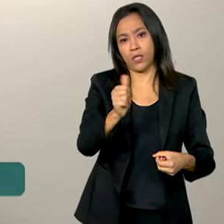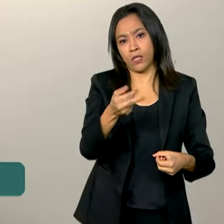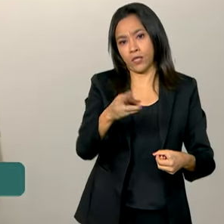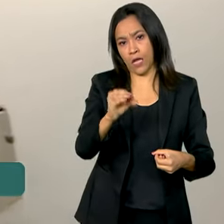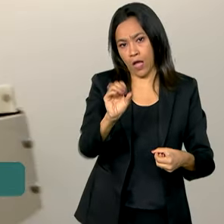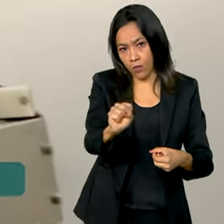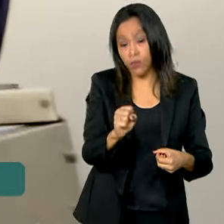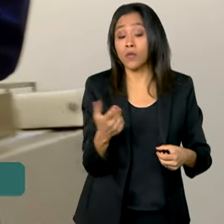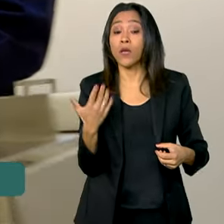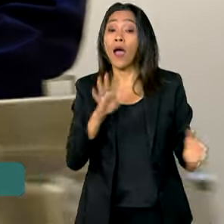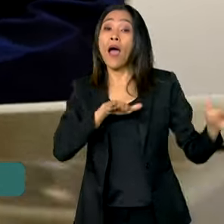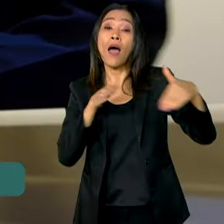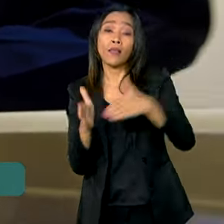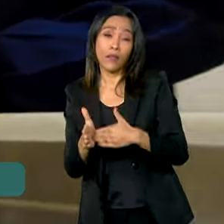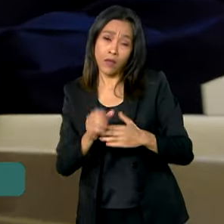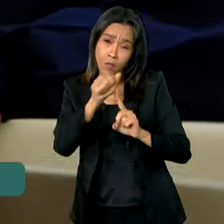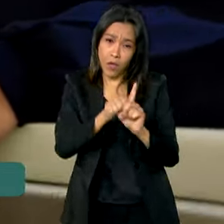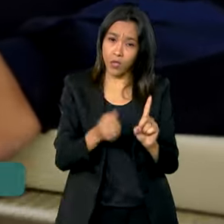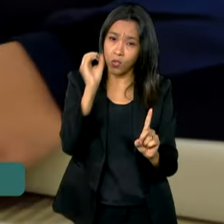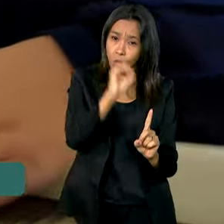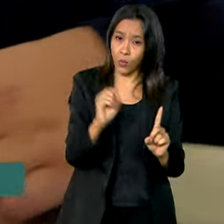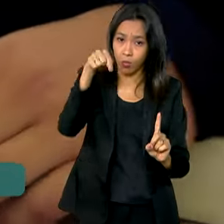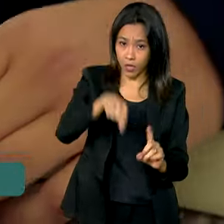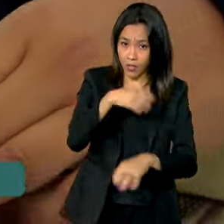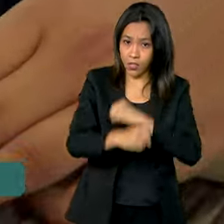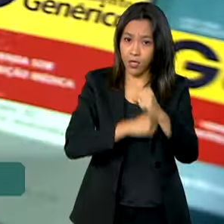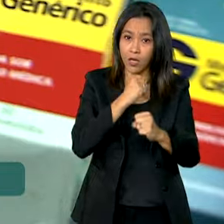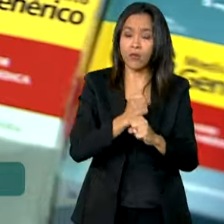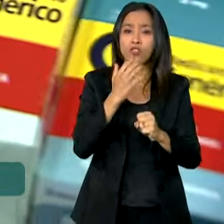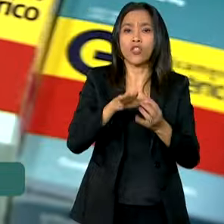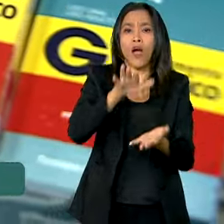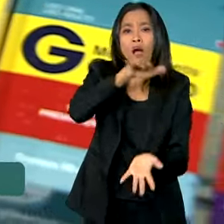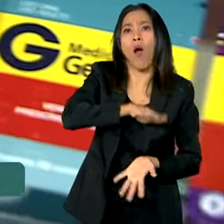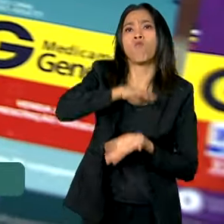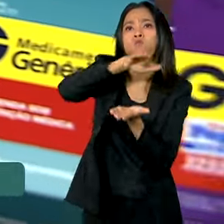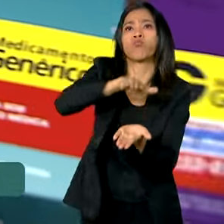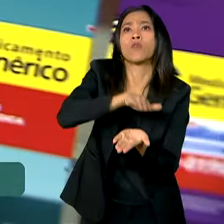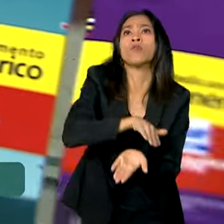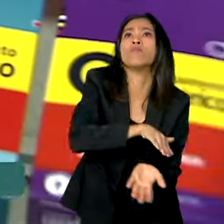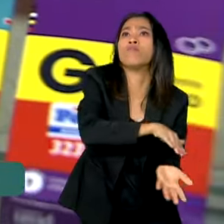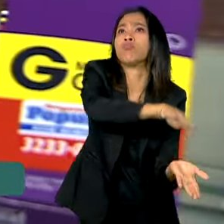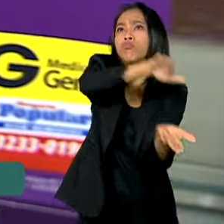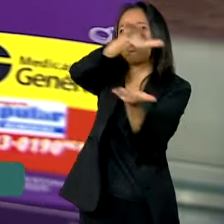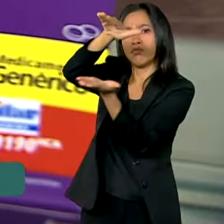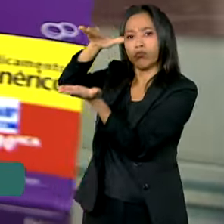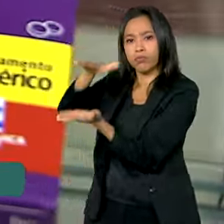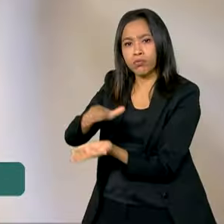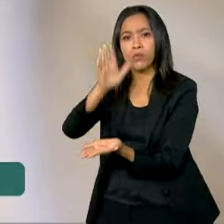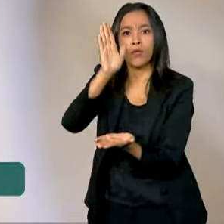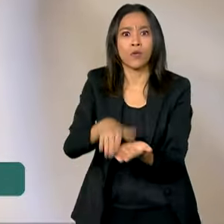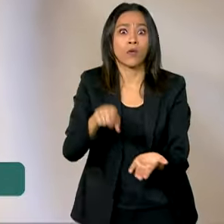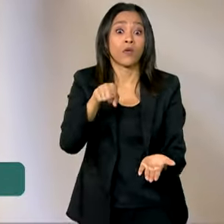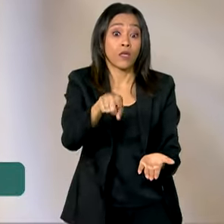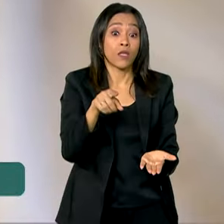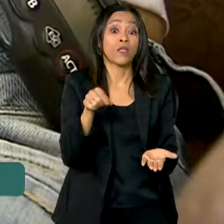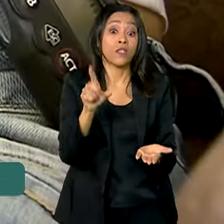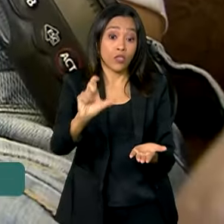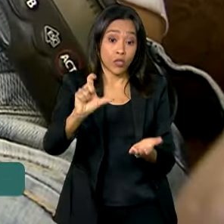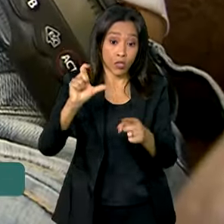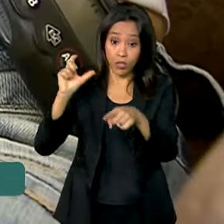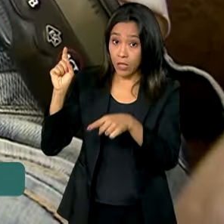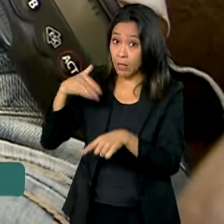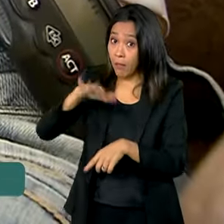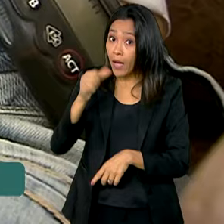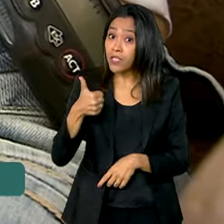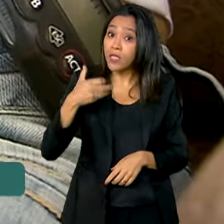Saúde informa que até outubro deste ano já foram distribuídas quase 50 milhões de unidades de insulinas NPH e mais